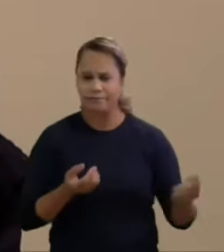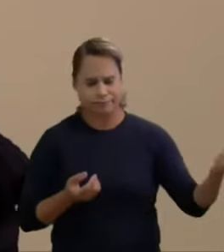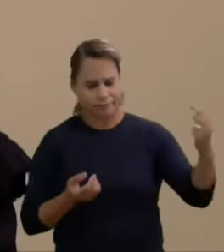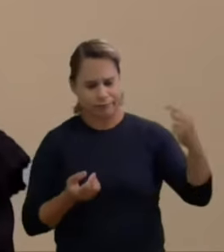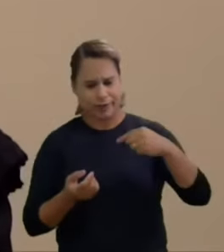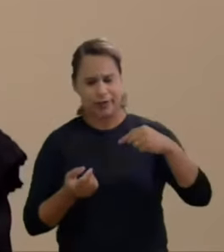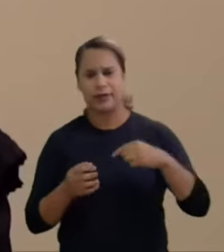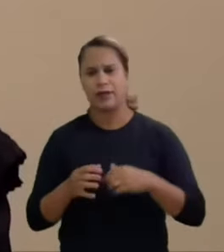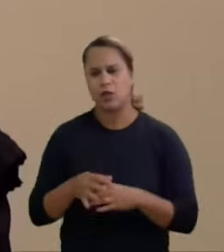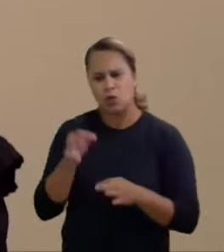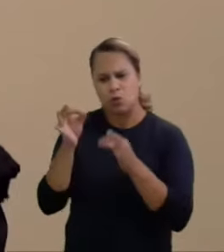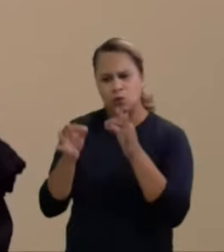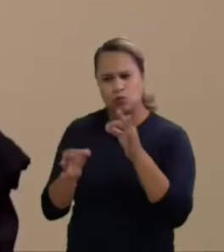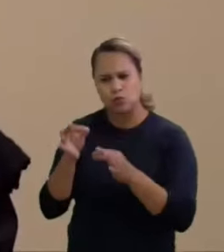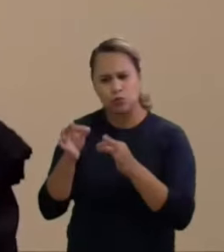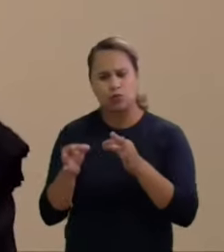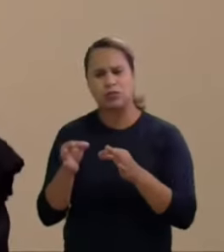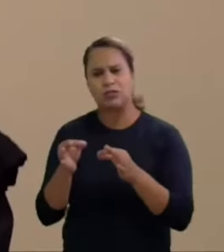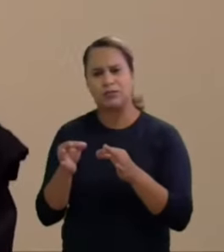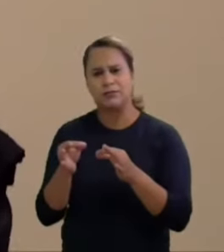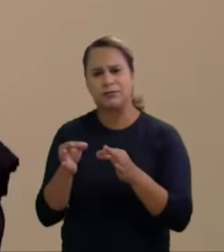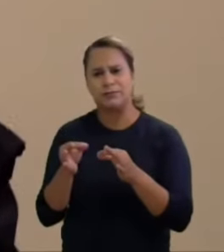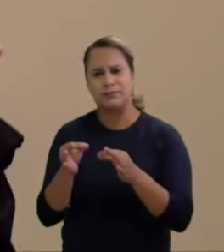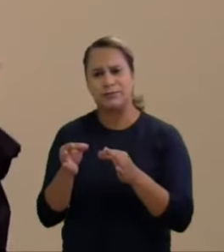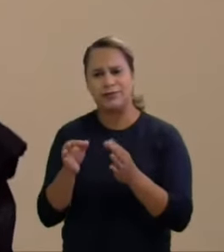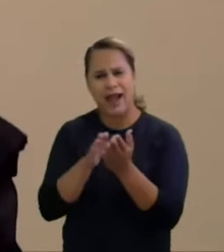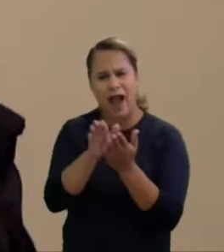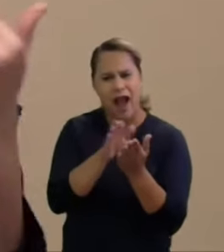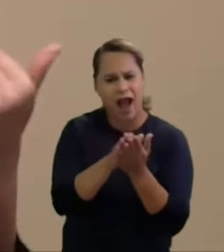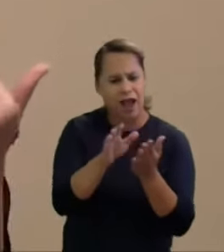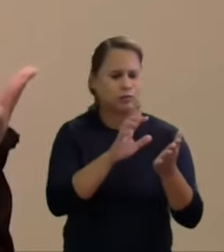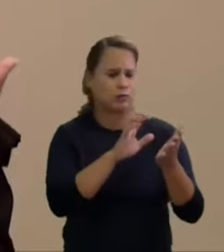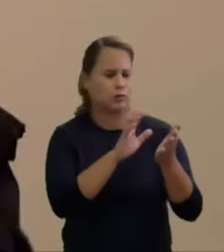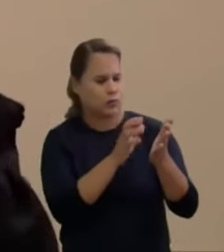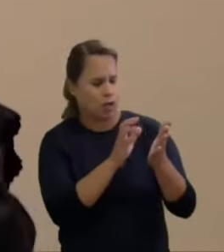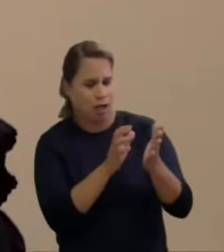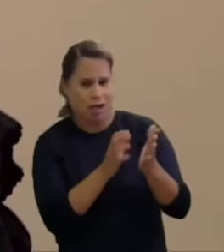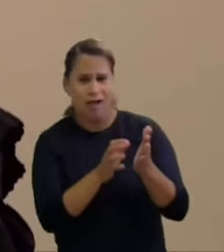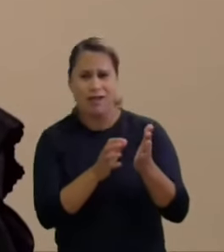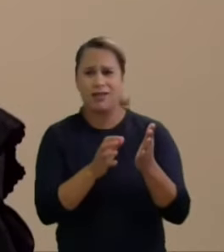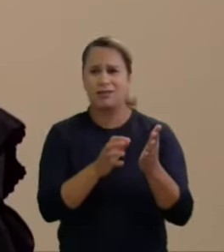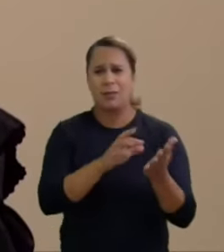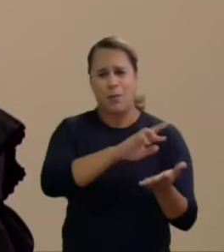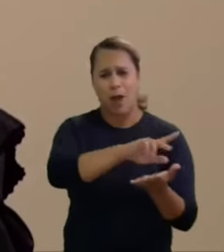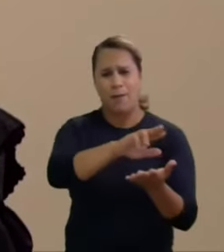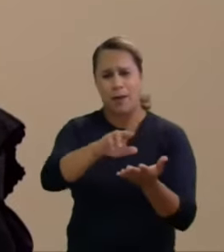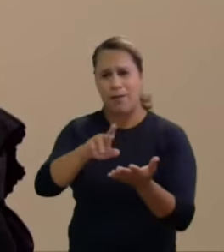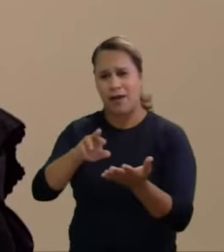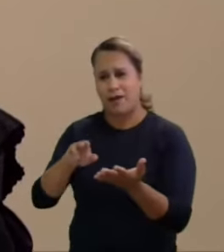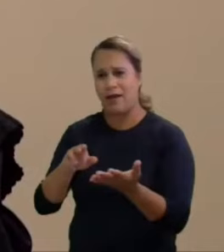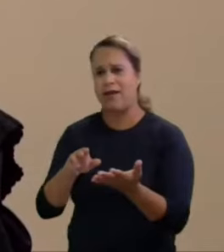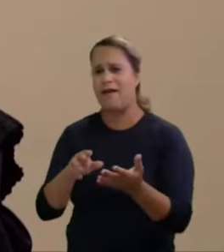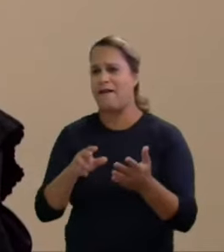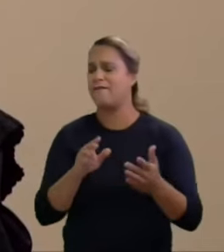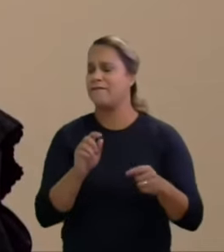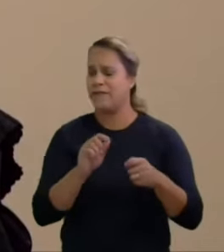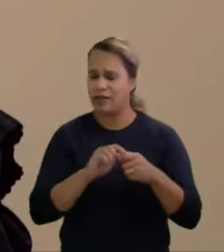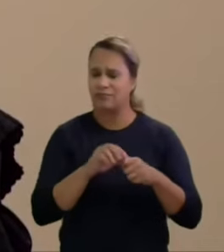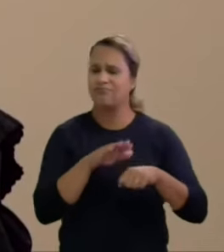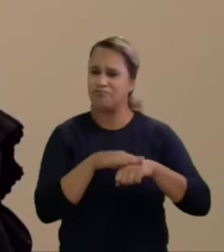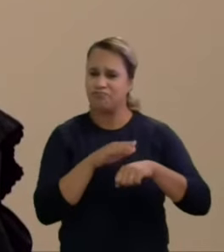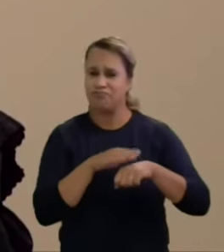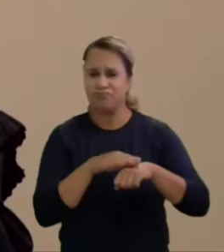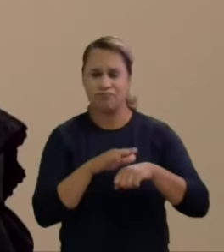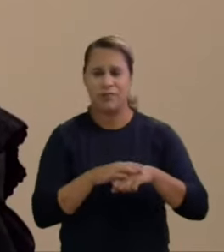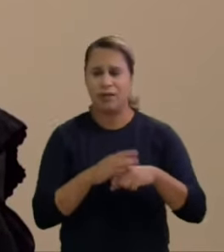juiz eleitoral todos os gastos pré-campanha do partido, do diretório, não sei mais de quem, que eles realizaram, isso vai contra a própria autonomia